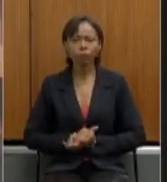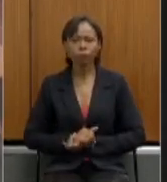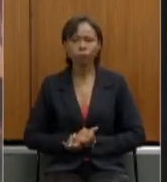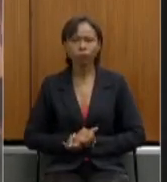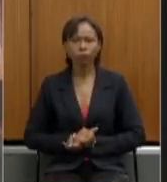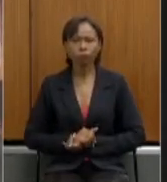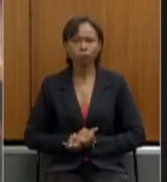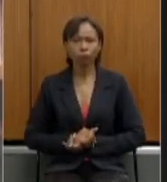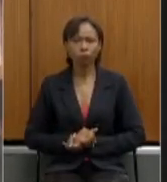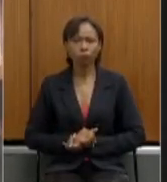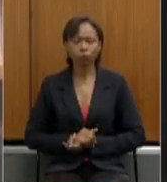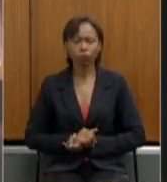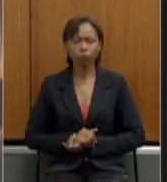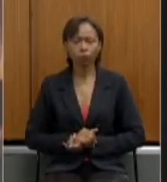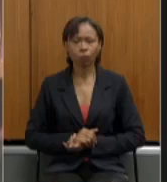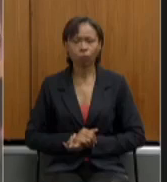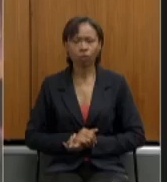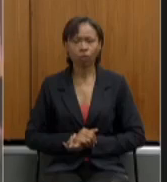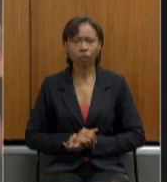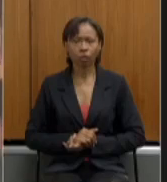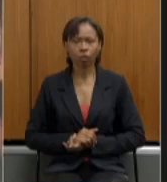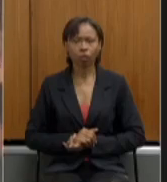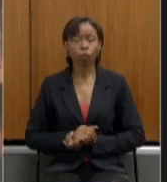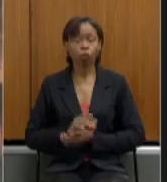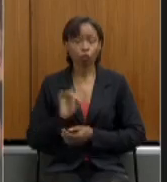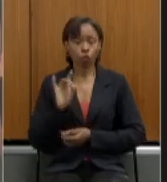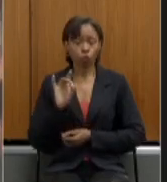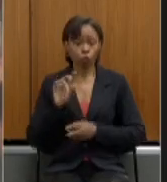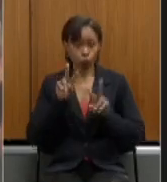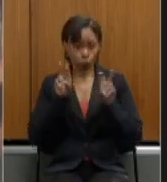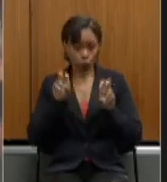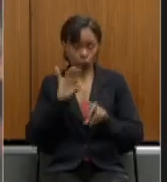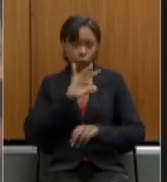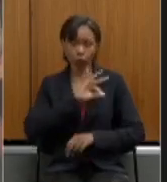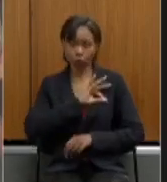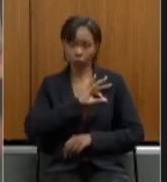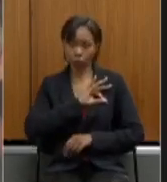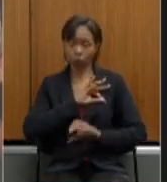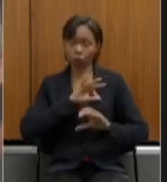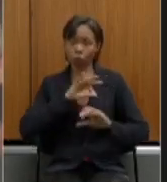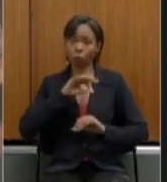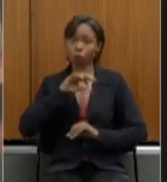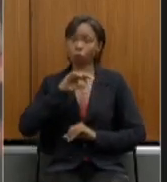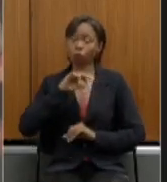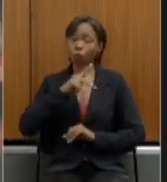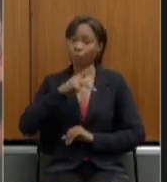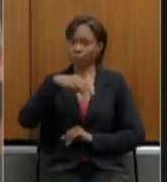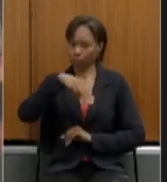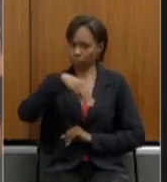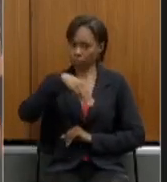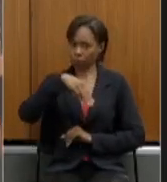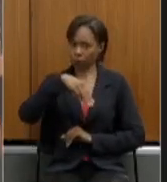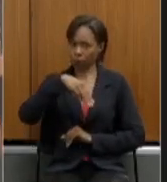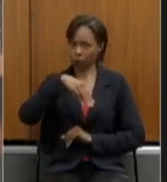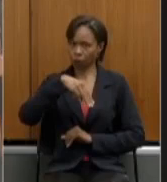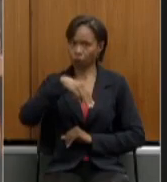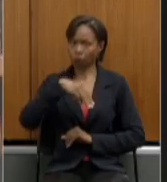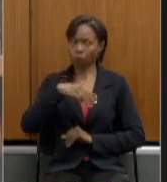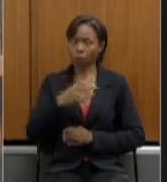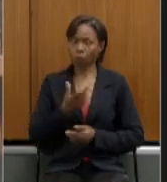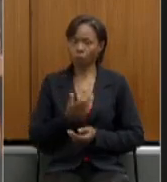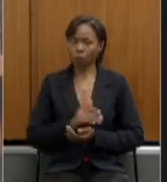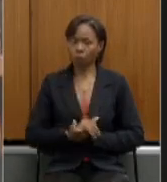bem colocou o deputado Frederico Antunes houve e isso aí em razão da situação